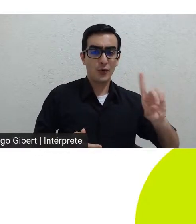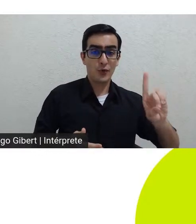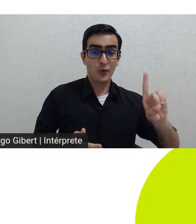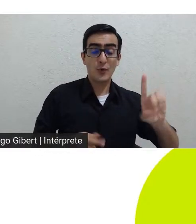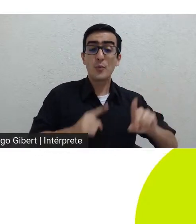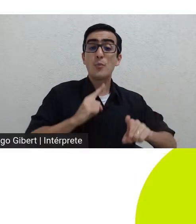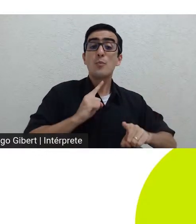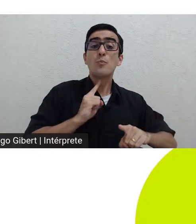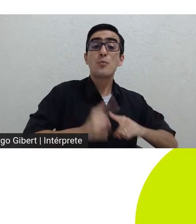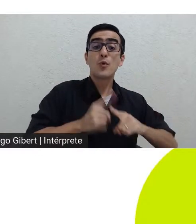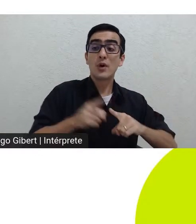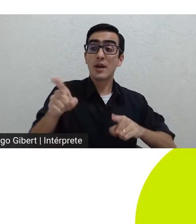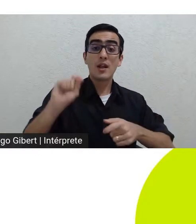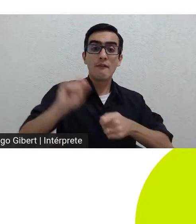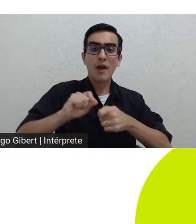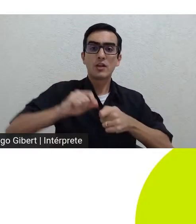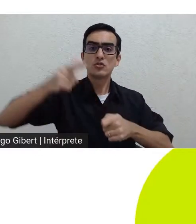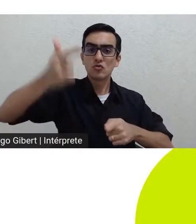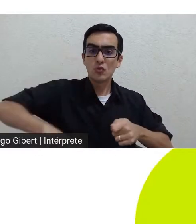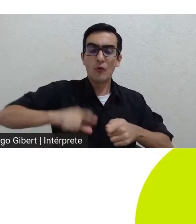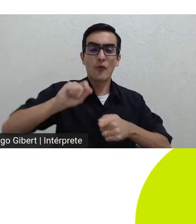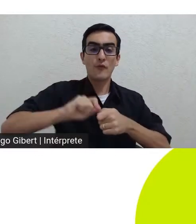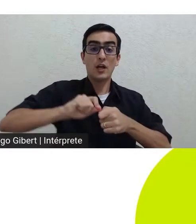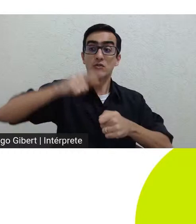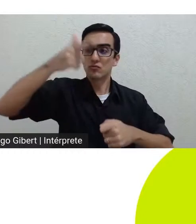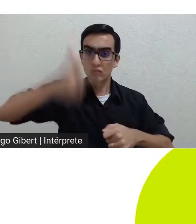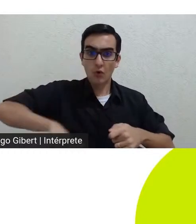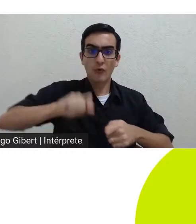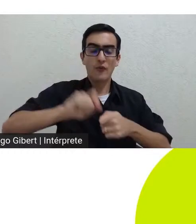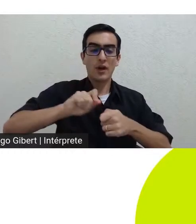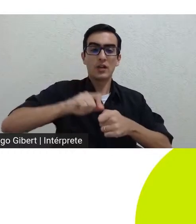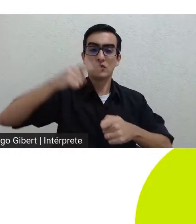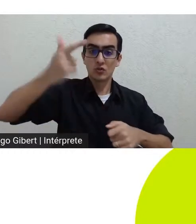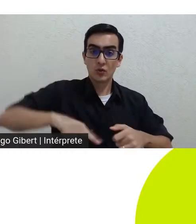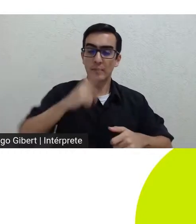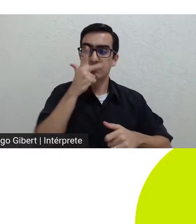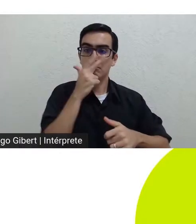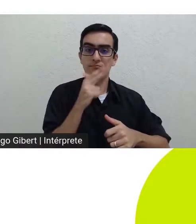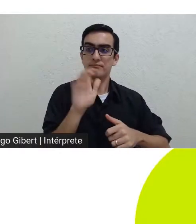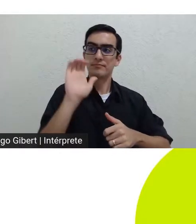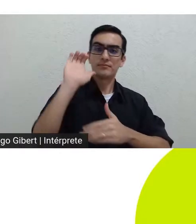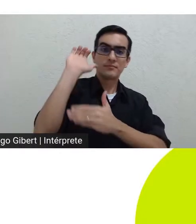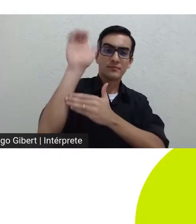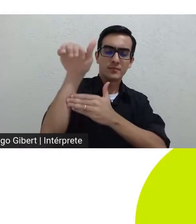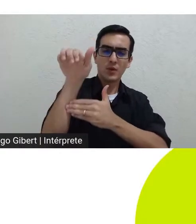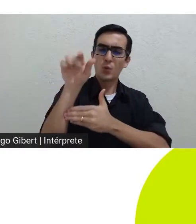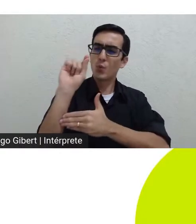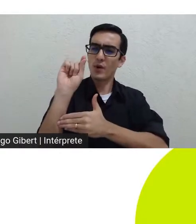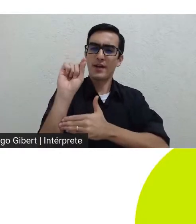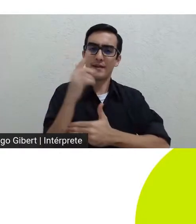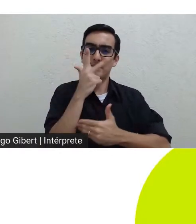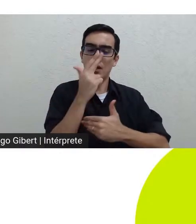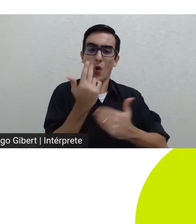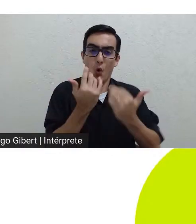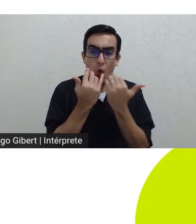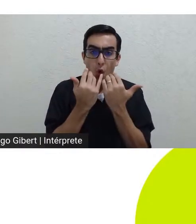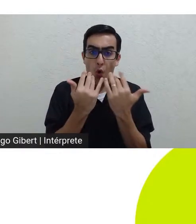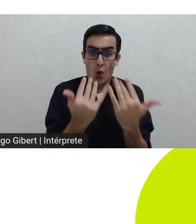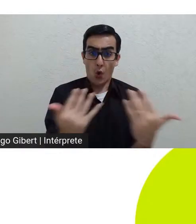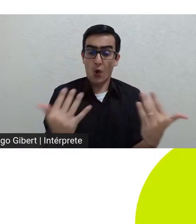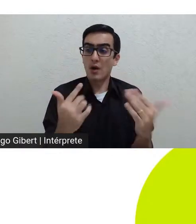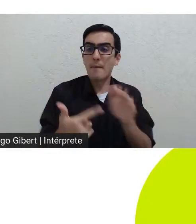repetição pulsional um forte colorido pulsional que não chega a definir um